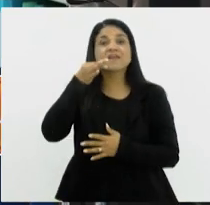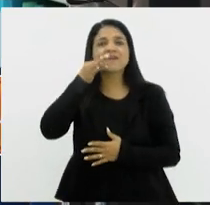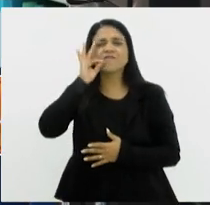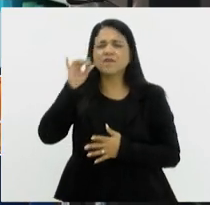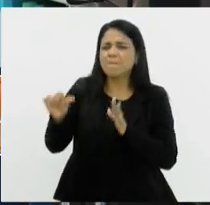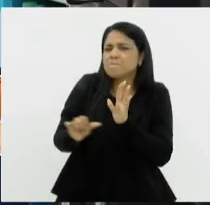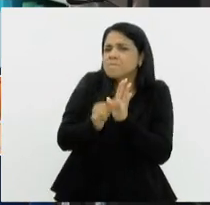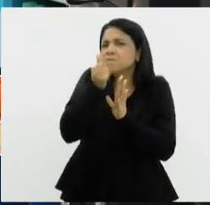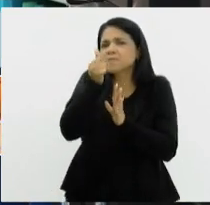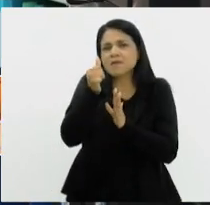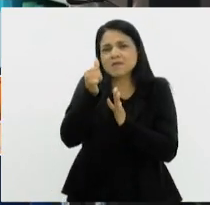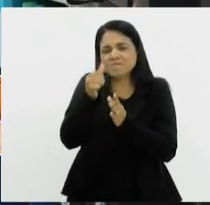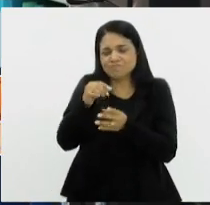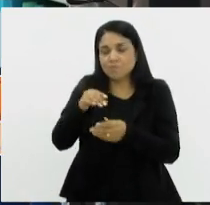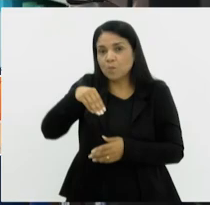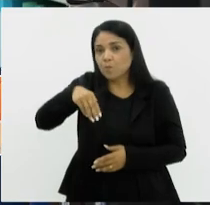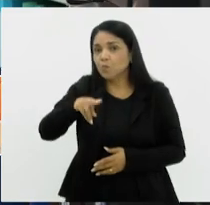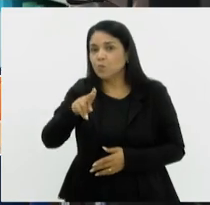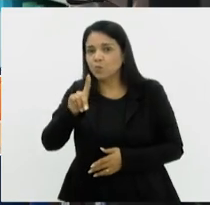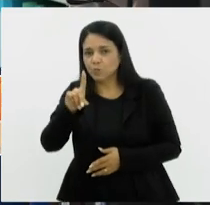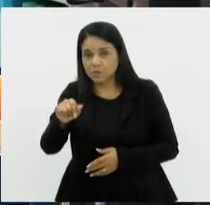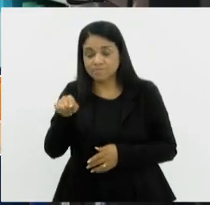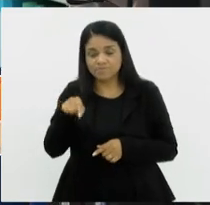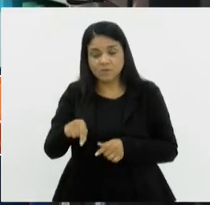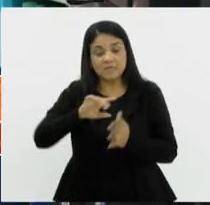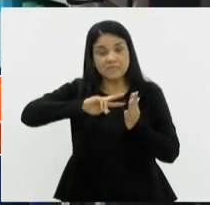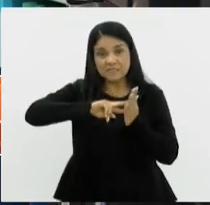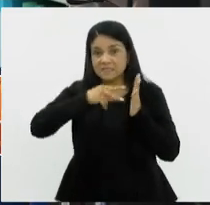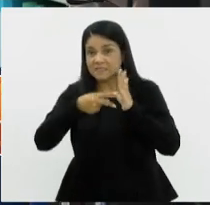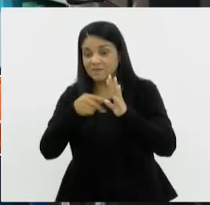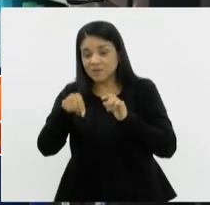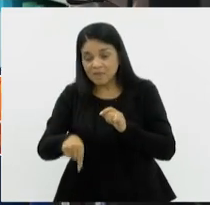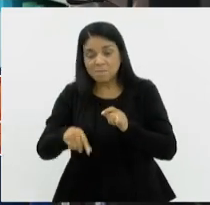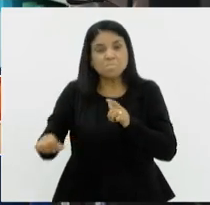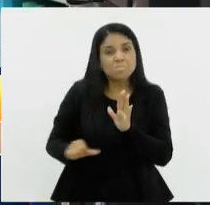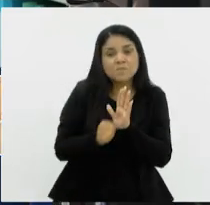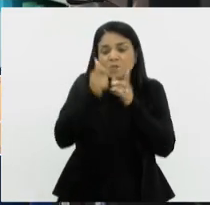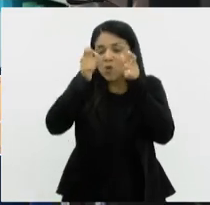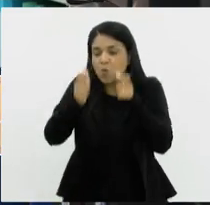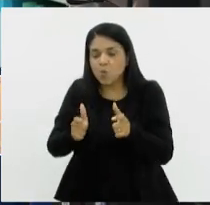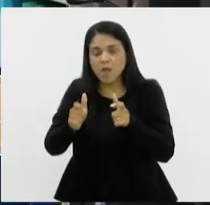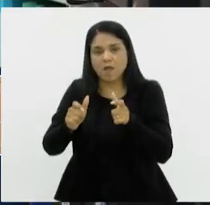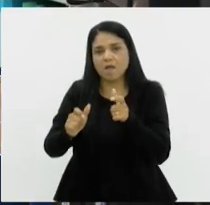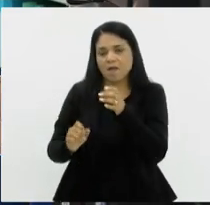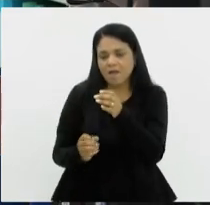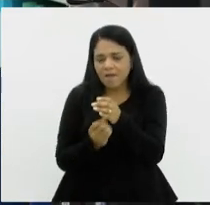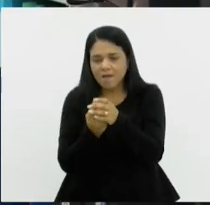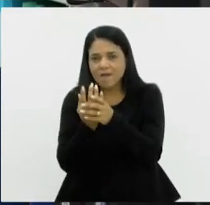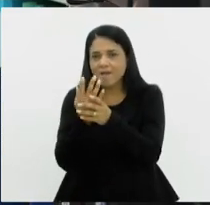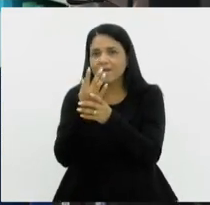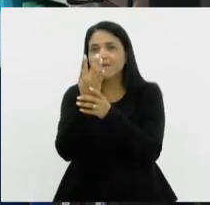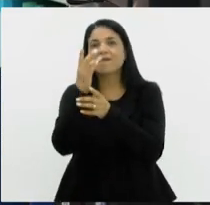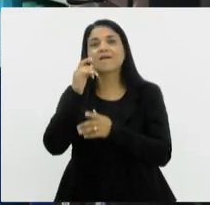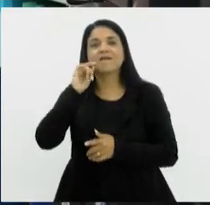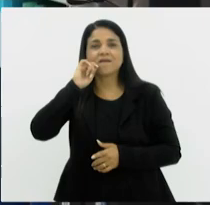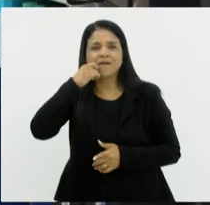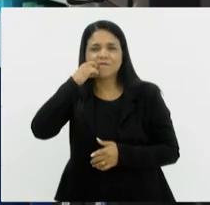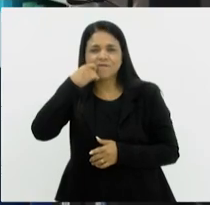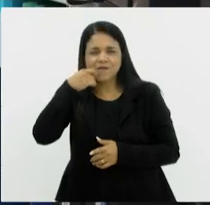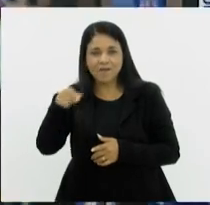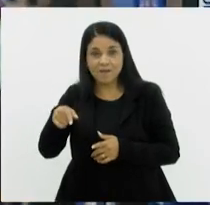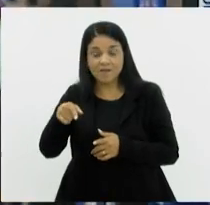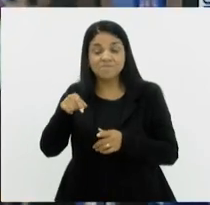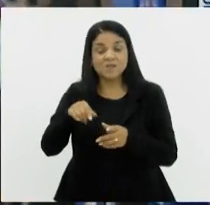significado, que foi um dos primeiros lugares a se plantar o café. E dela se retiraram